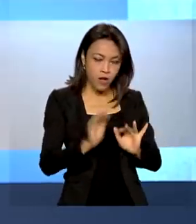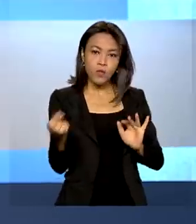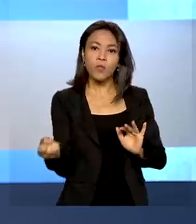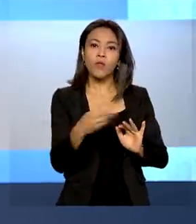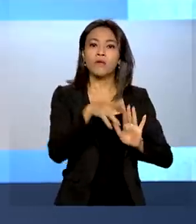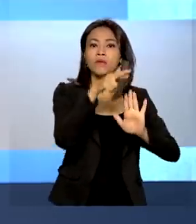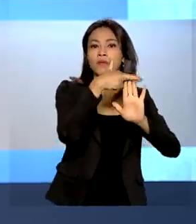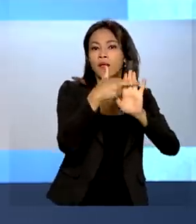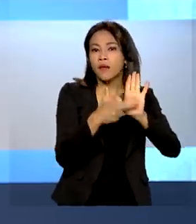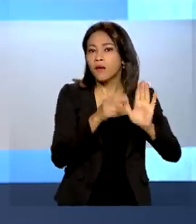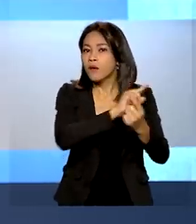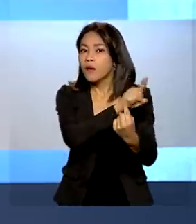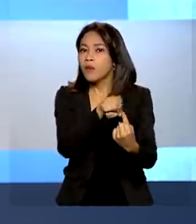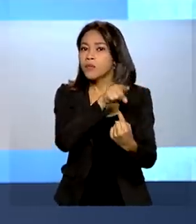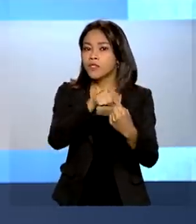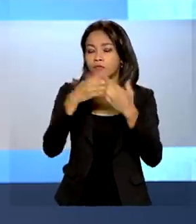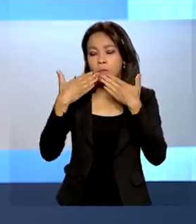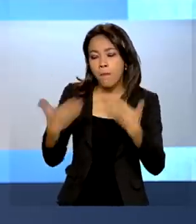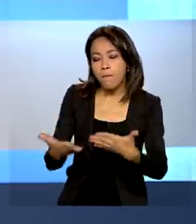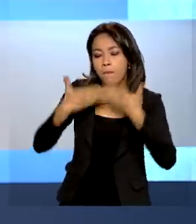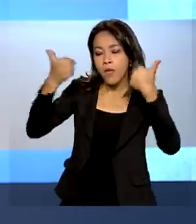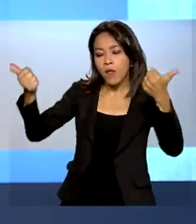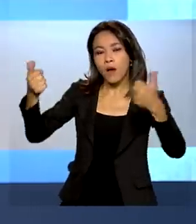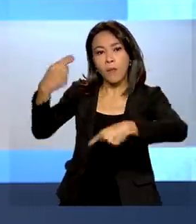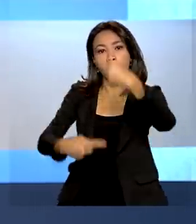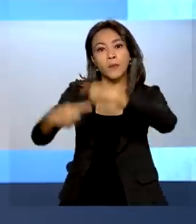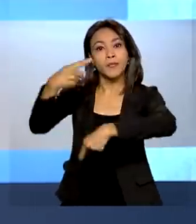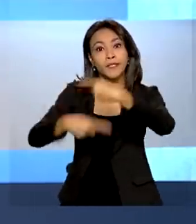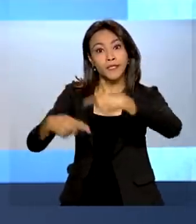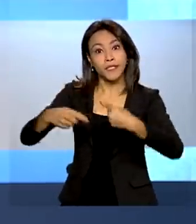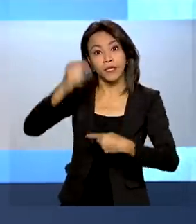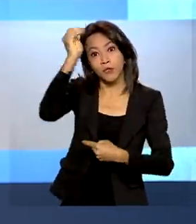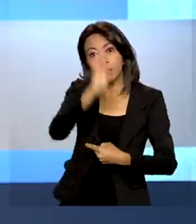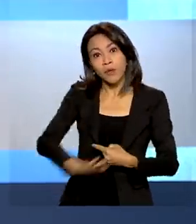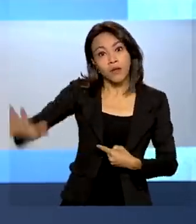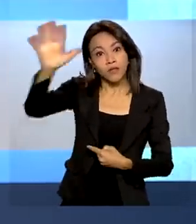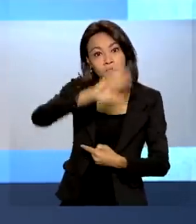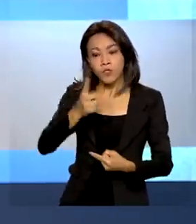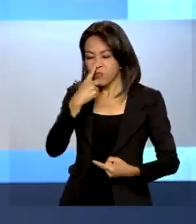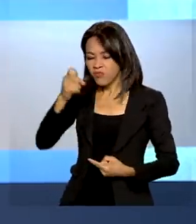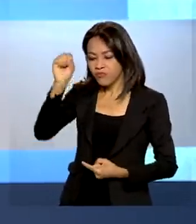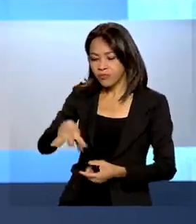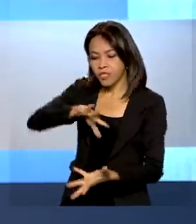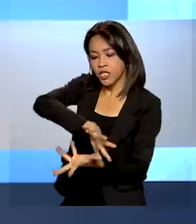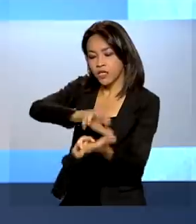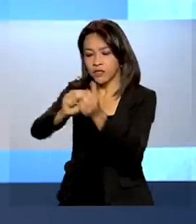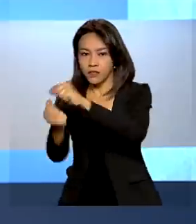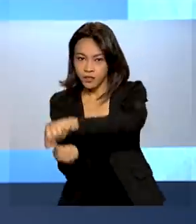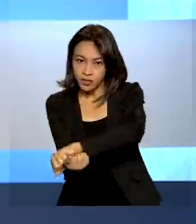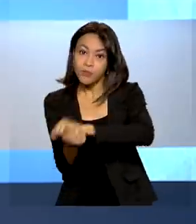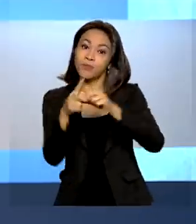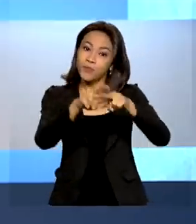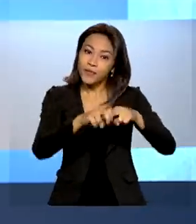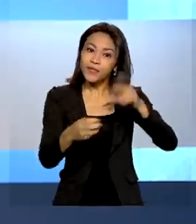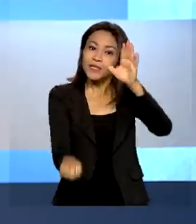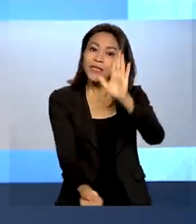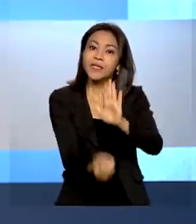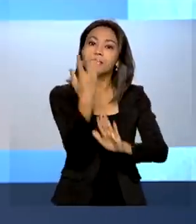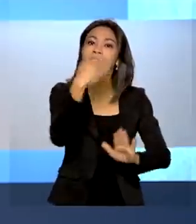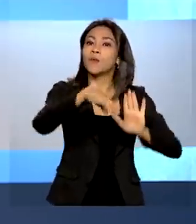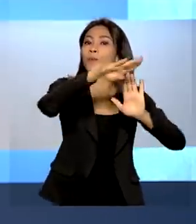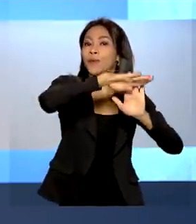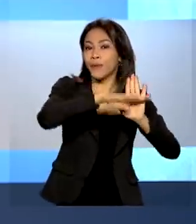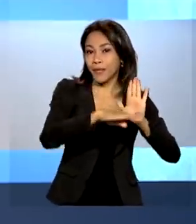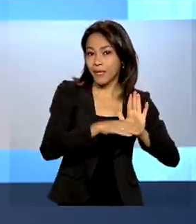aperfeiçoar a política nacional de resíduos sólidos. Entre as medidas estão a criação do Programa Nacional de Logística